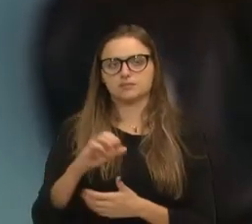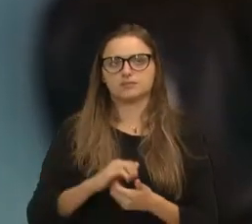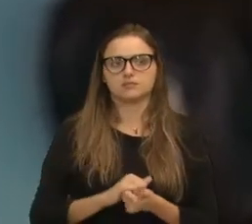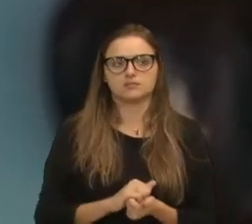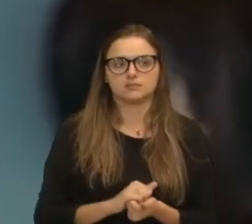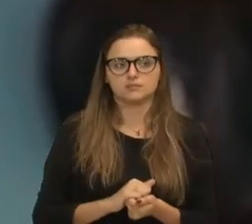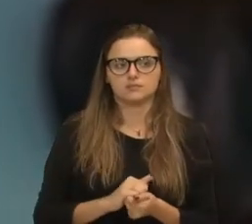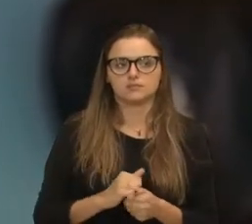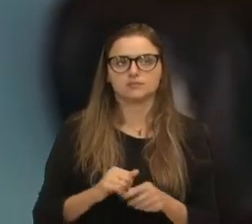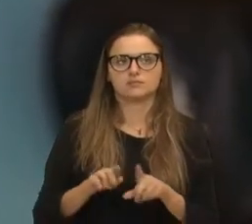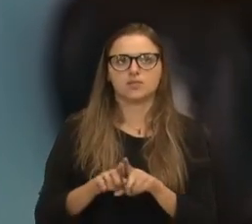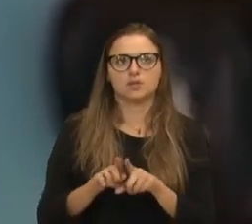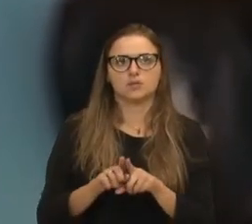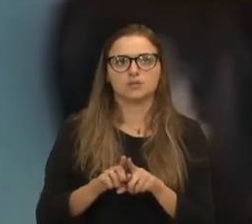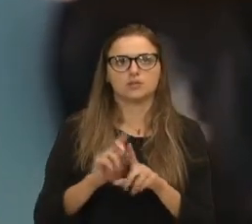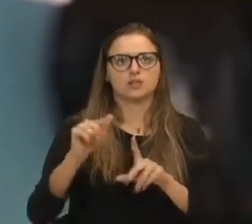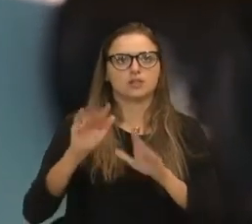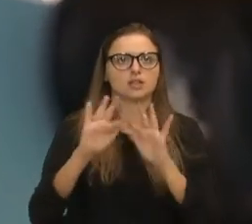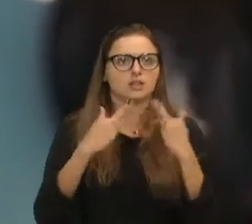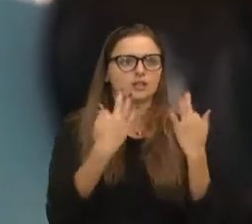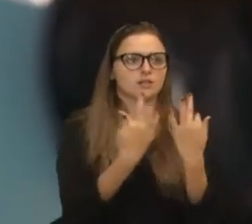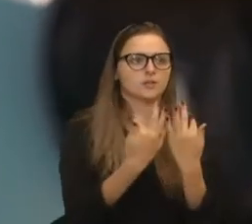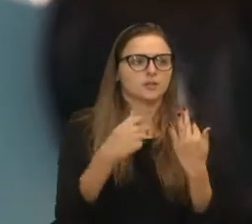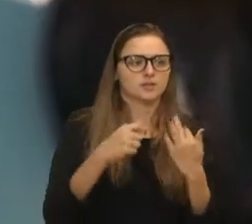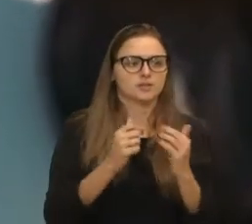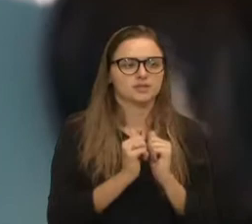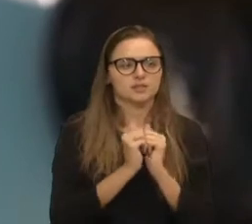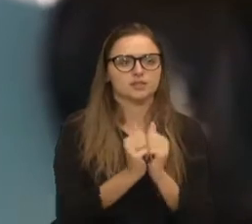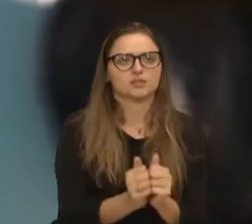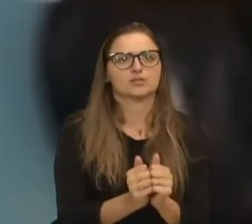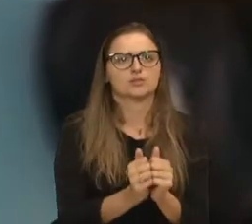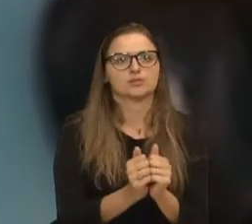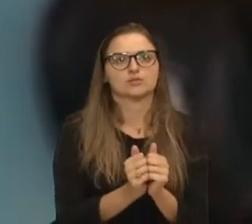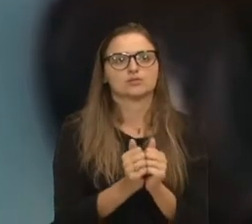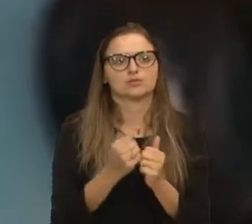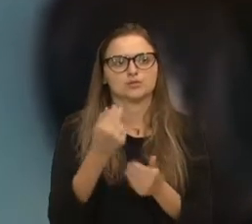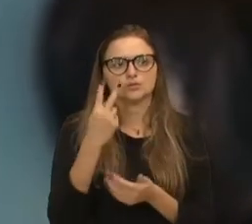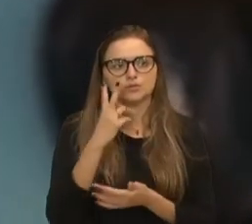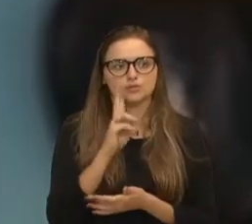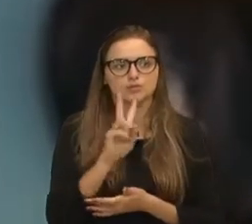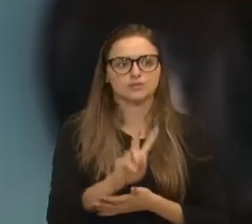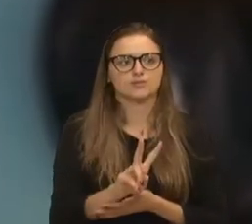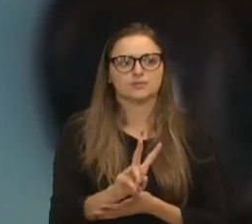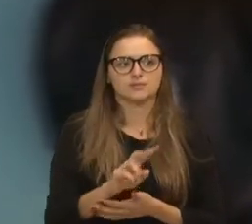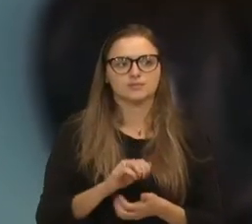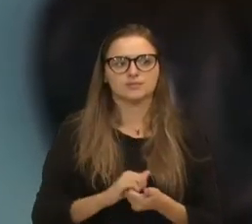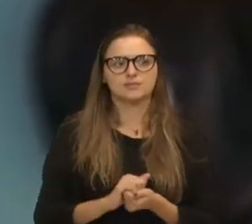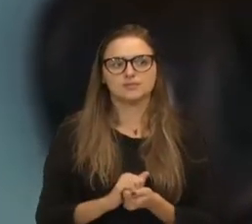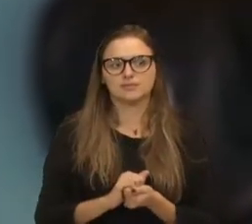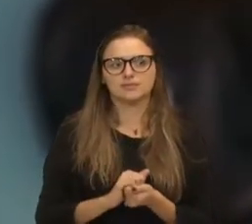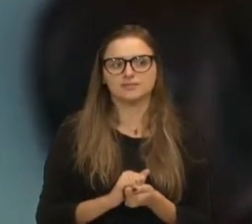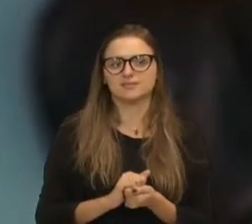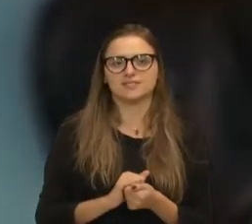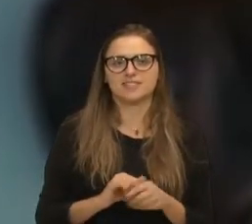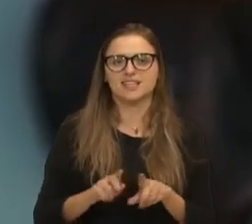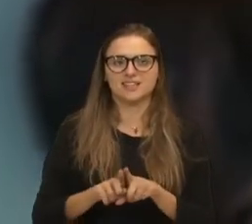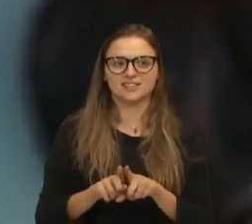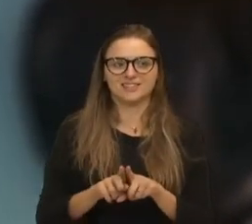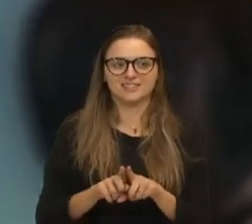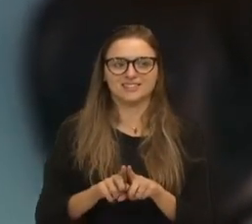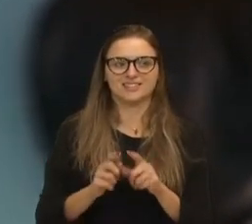Lá, nossa família tem que fazer procedimento nus, revista, bem pente fino mesmo, bem detalhada.